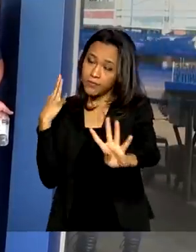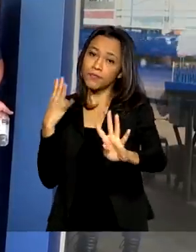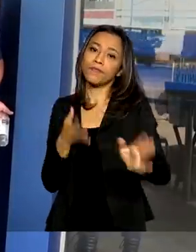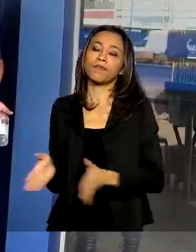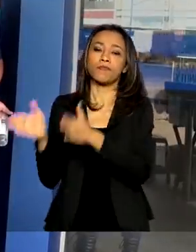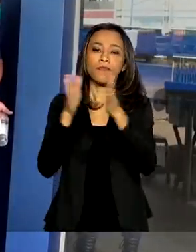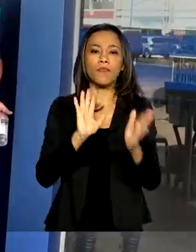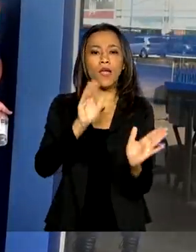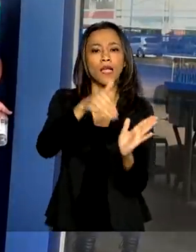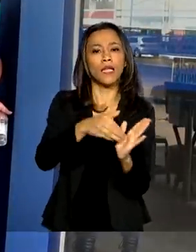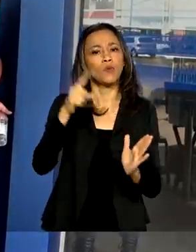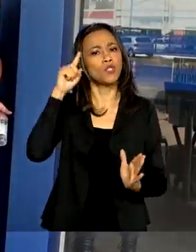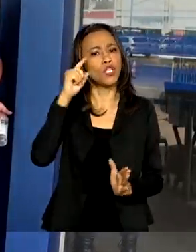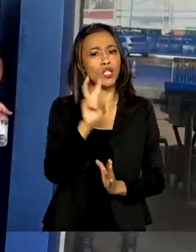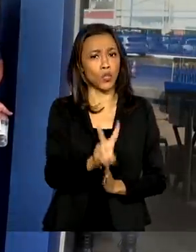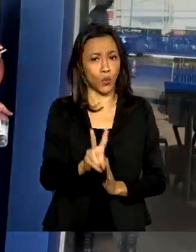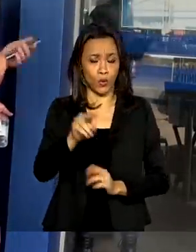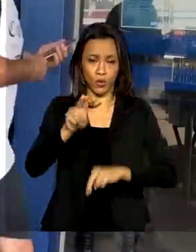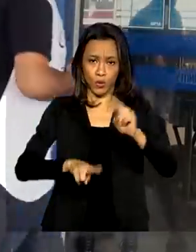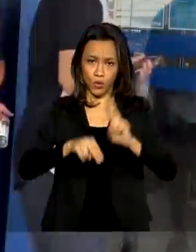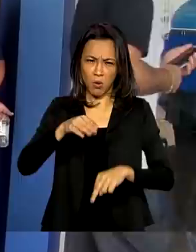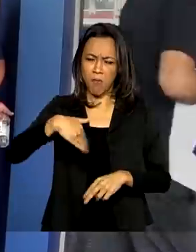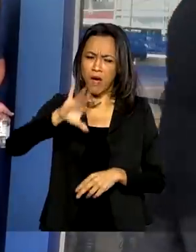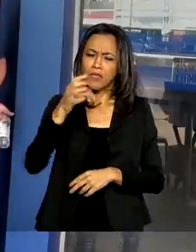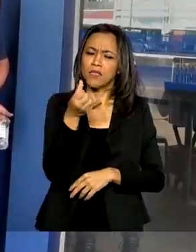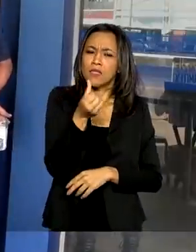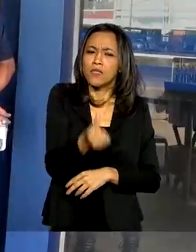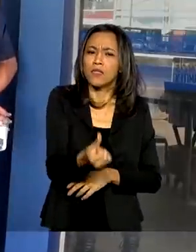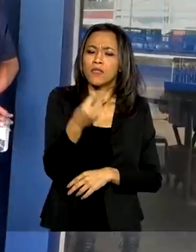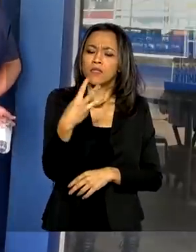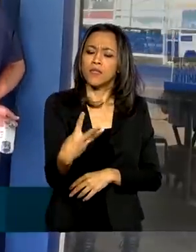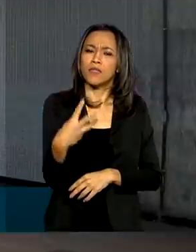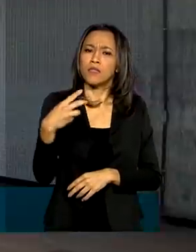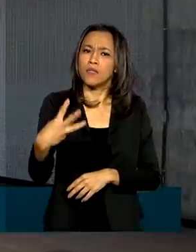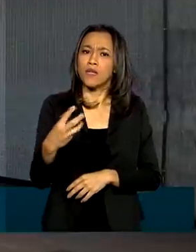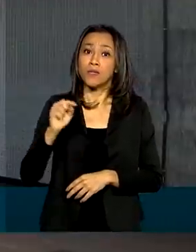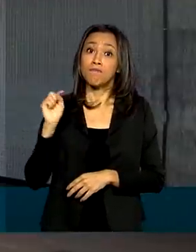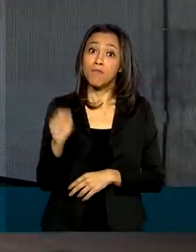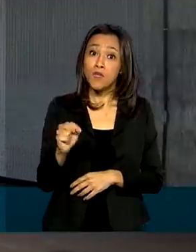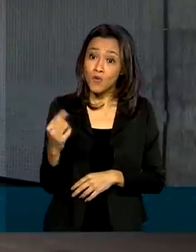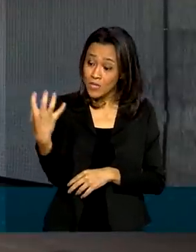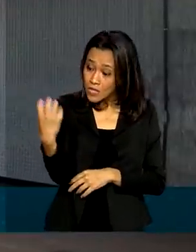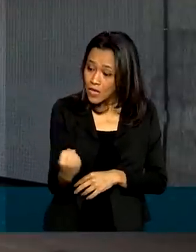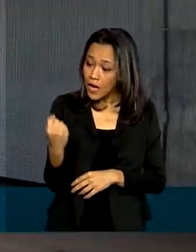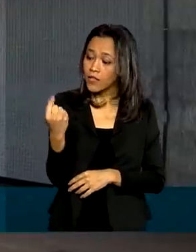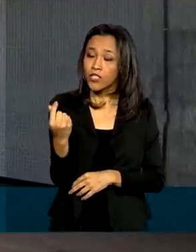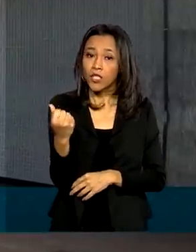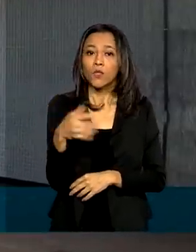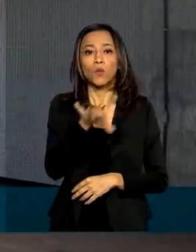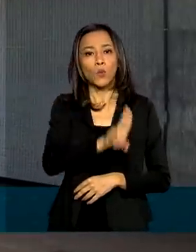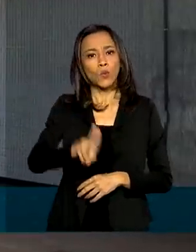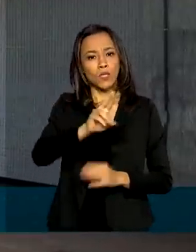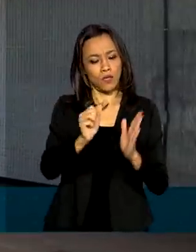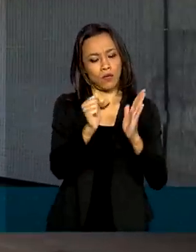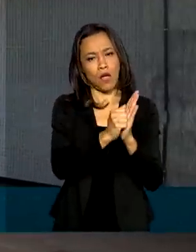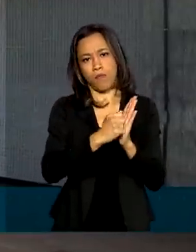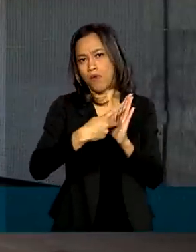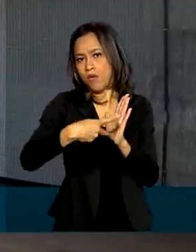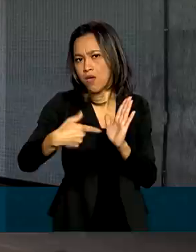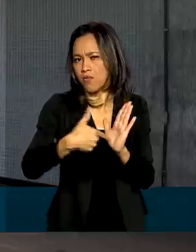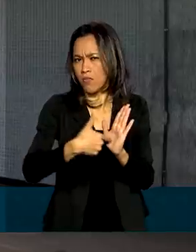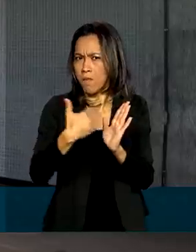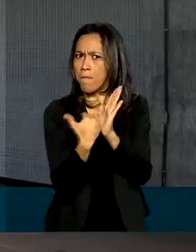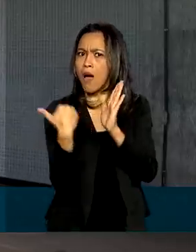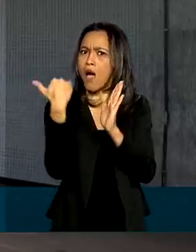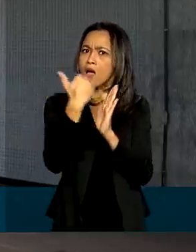de junho, foram feitos mais de 633 mil saques. Já as movimentações pelo aplicativo superaram